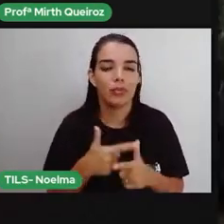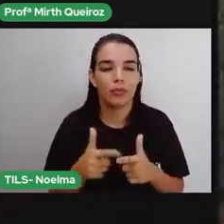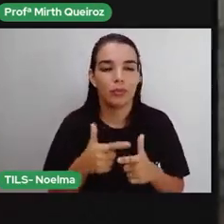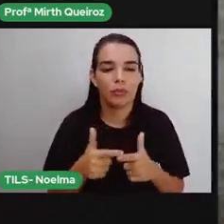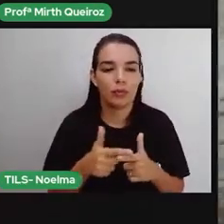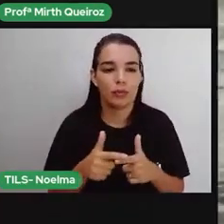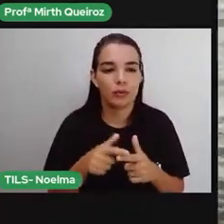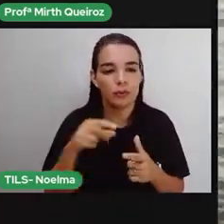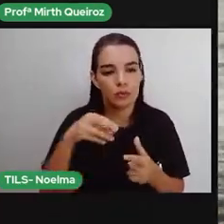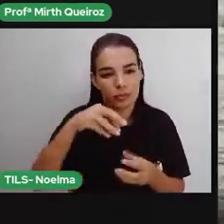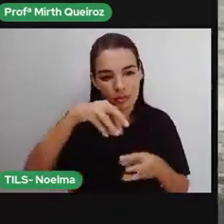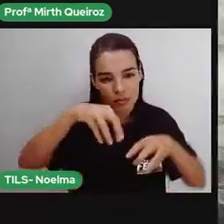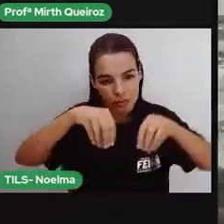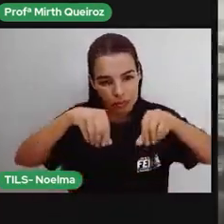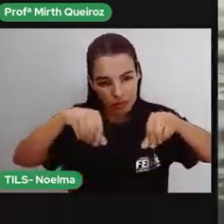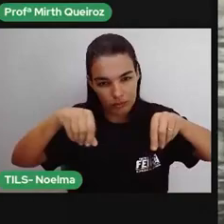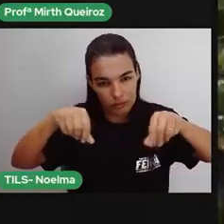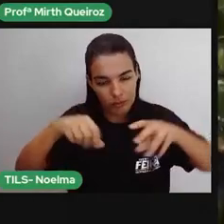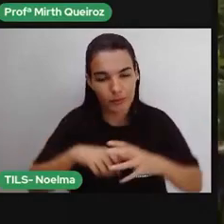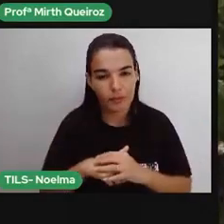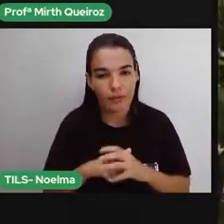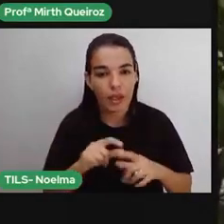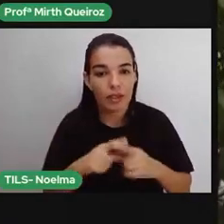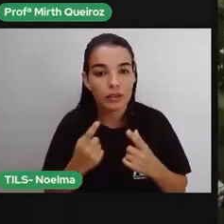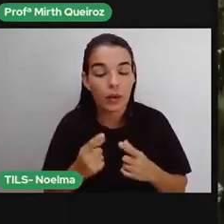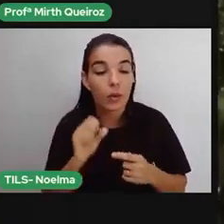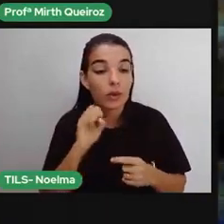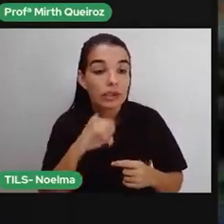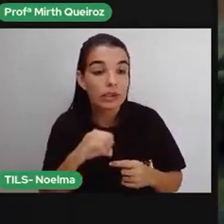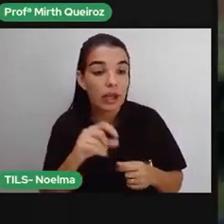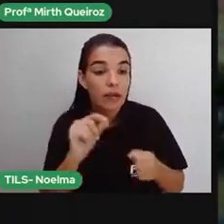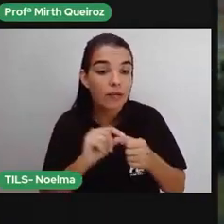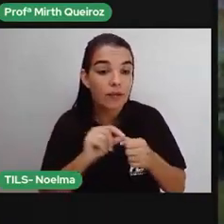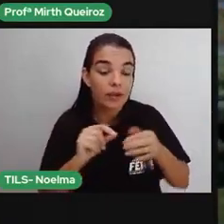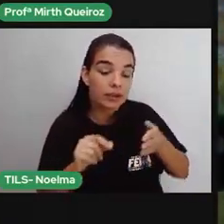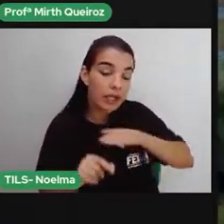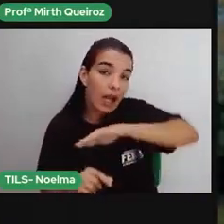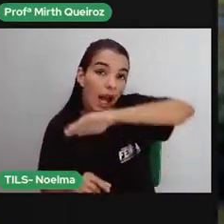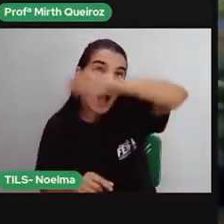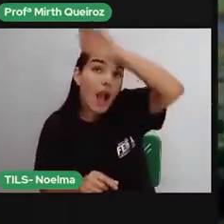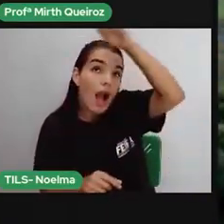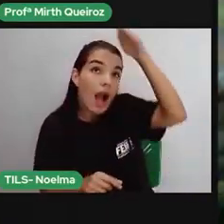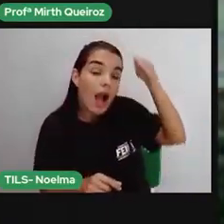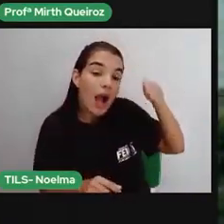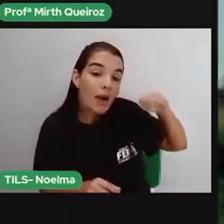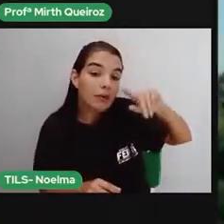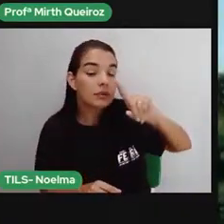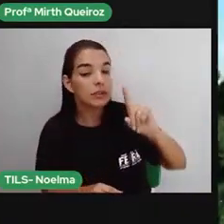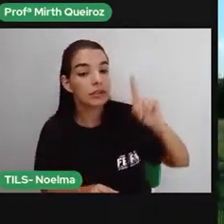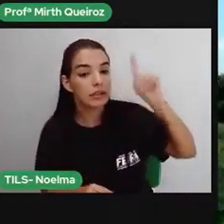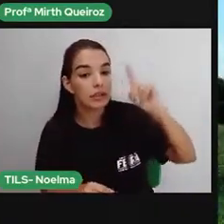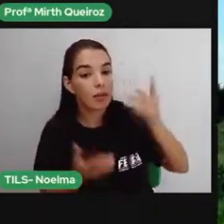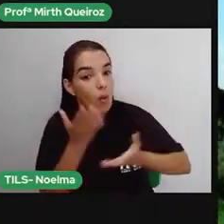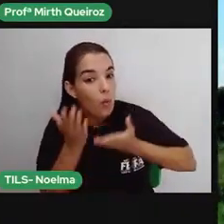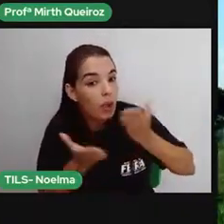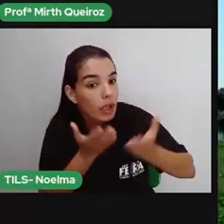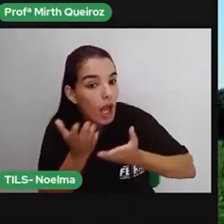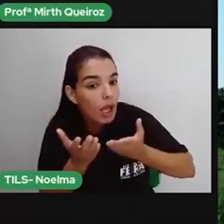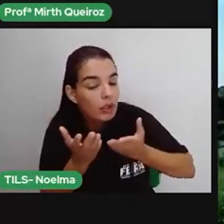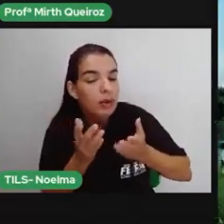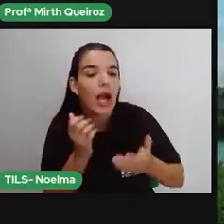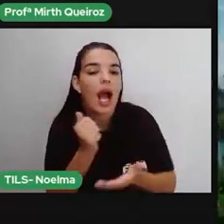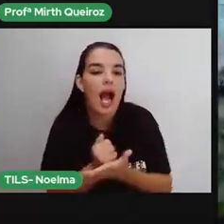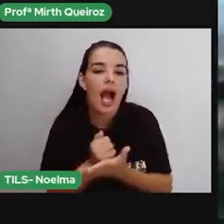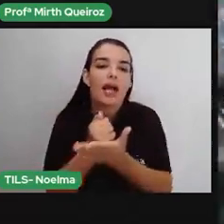O resultado positivo do que se faz na parte alta contribui para preservar as águas da planície alagata. Aqui, na